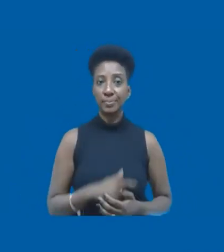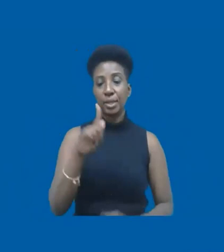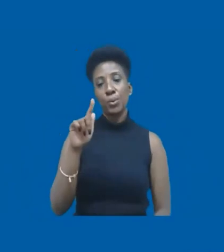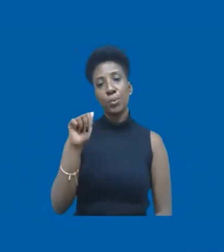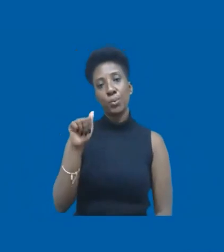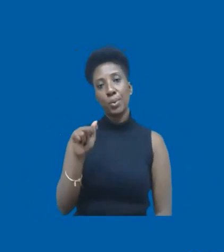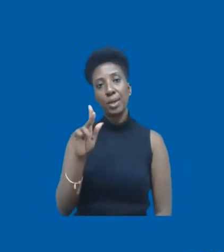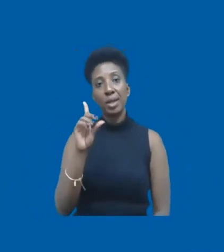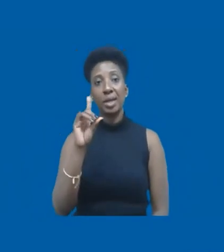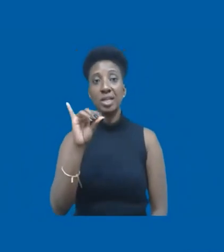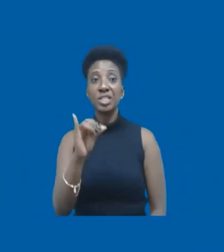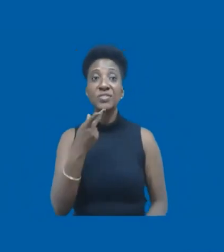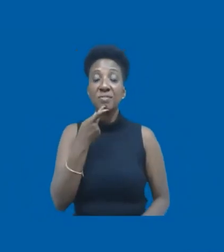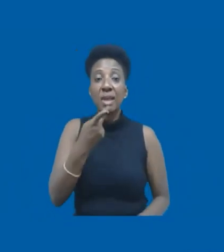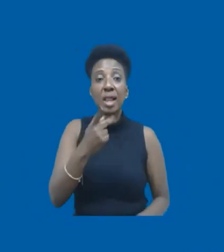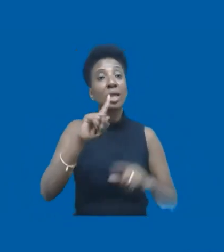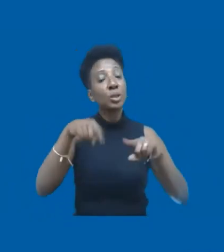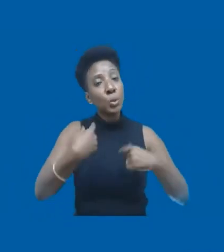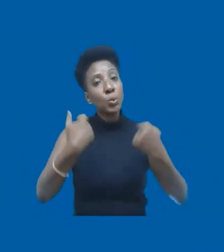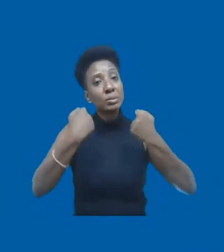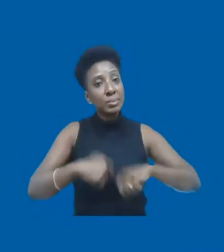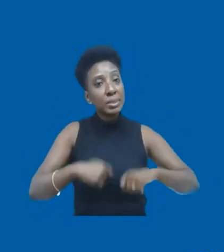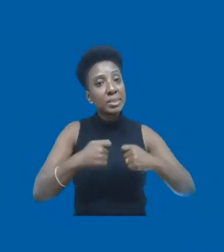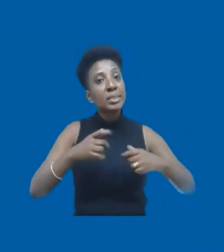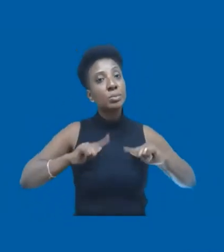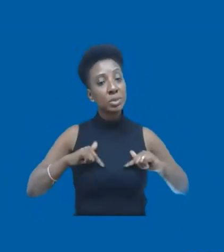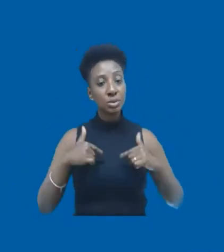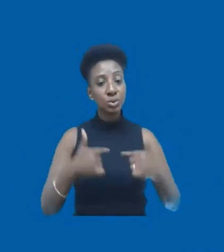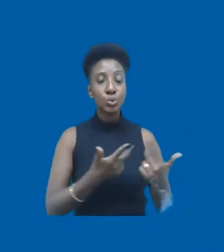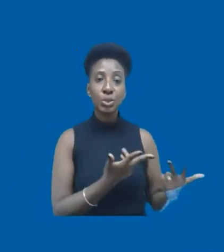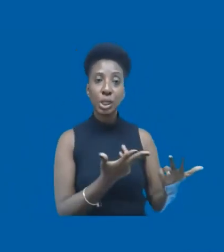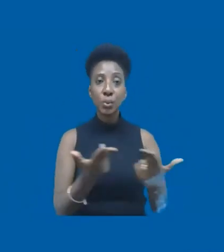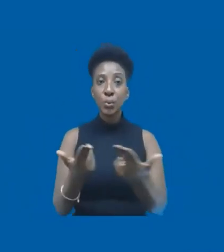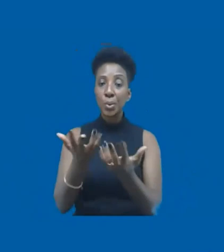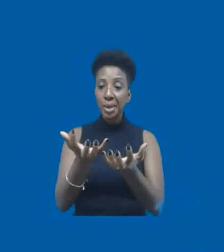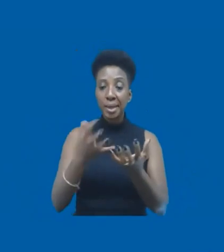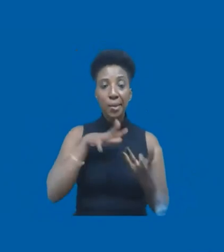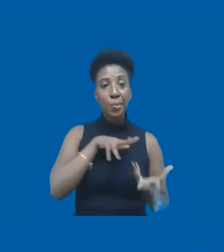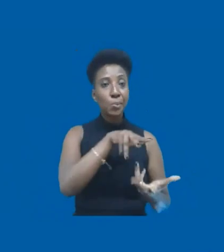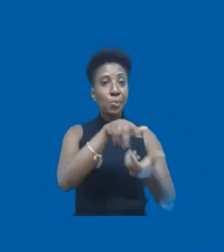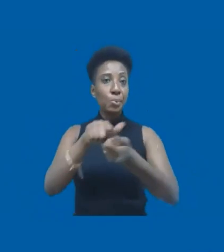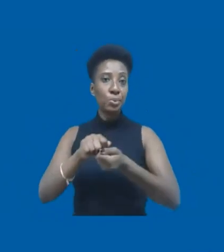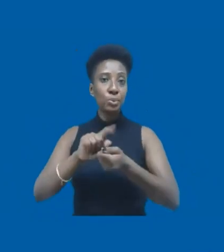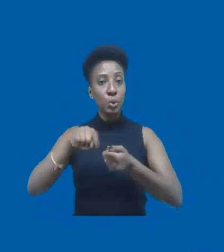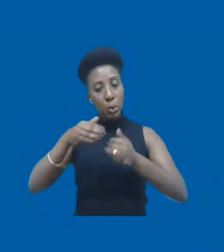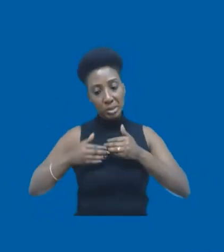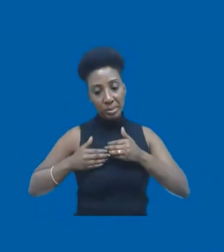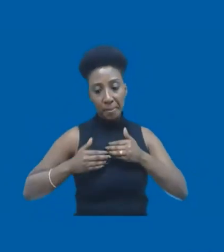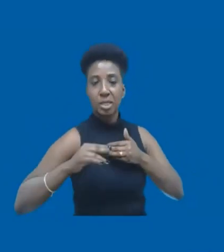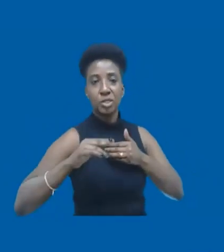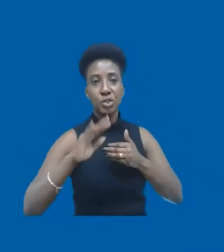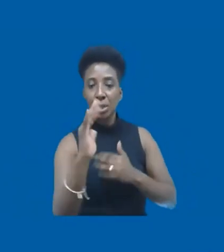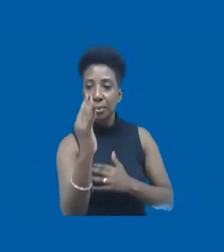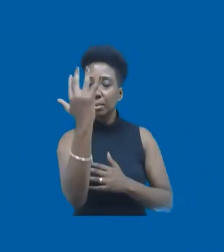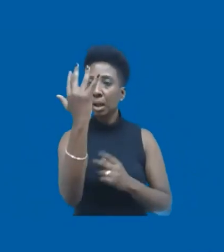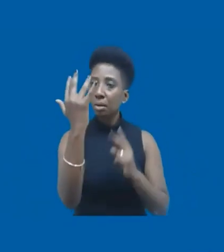sejamos a mudança que queremos para o mundo. Nós temos que partir de nós mesmos, olharmos todo dia no nosso espelho e